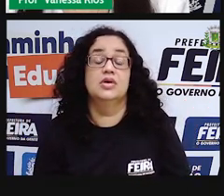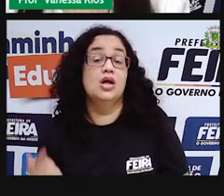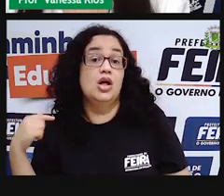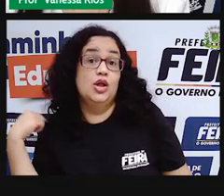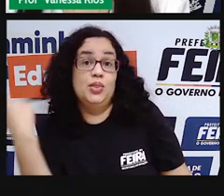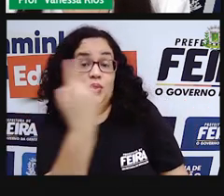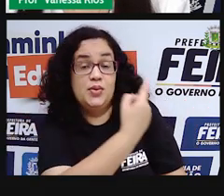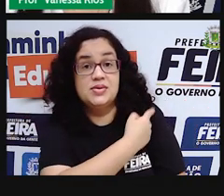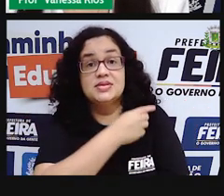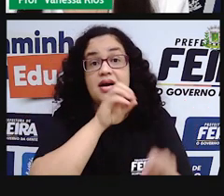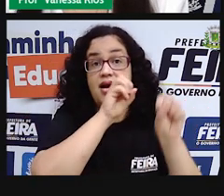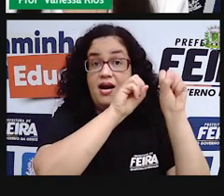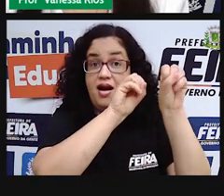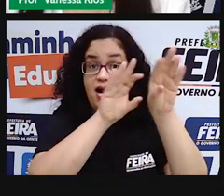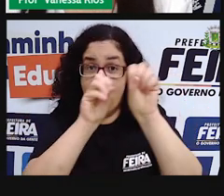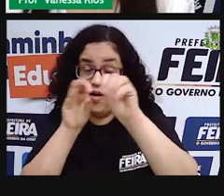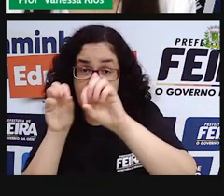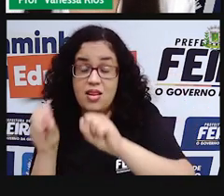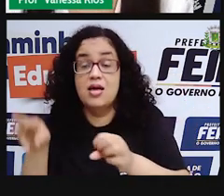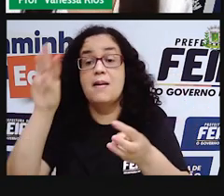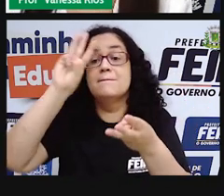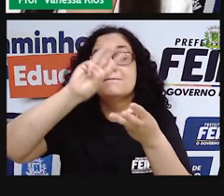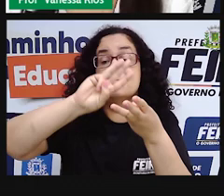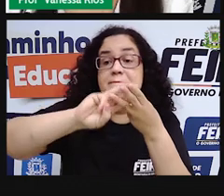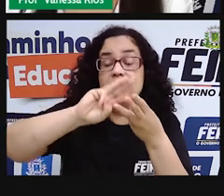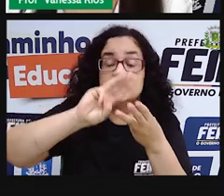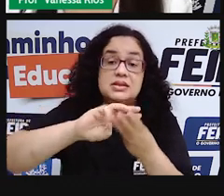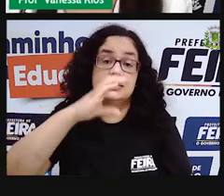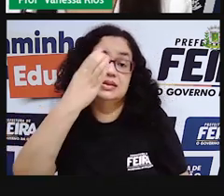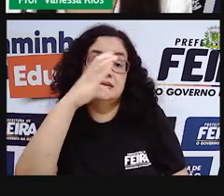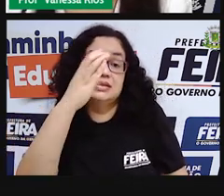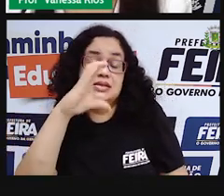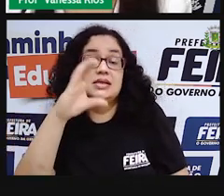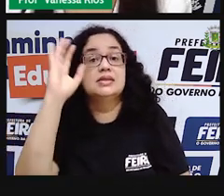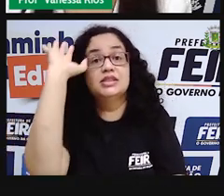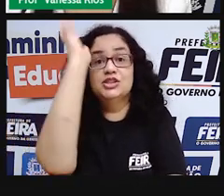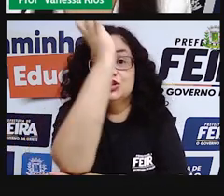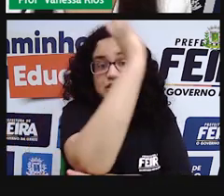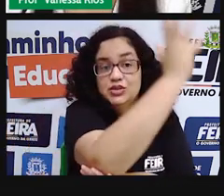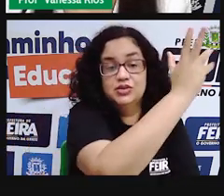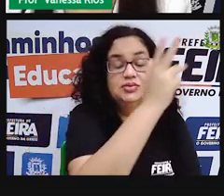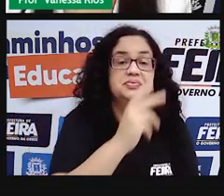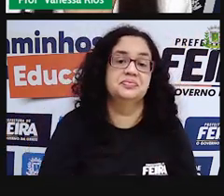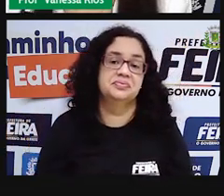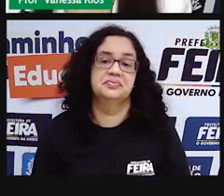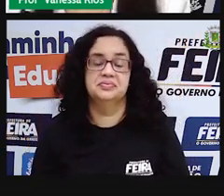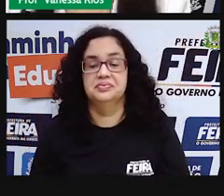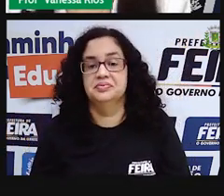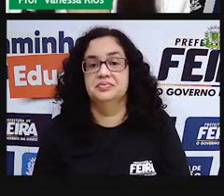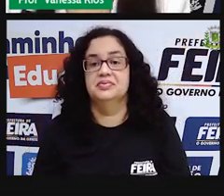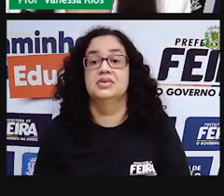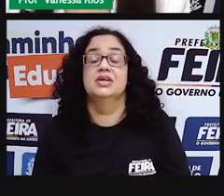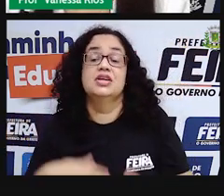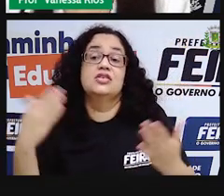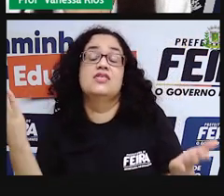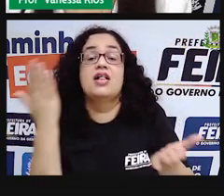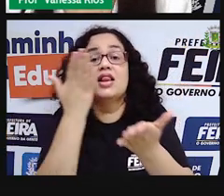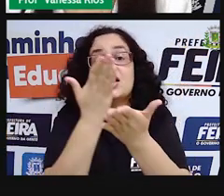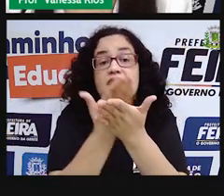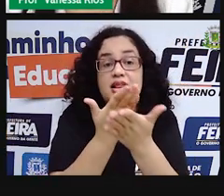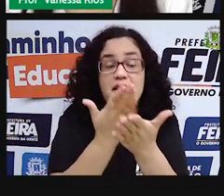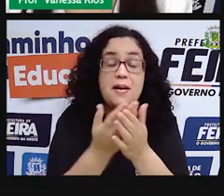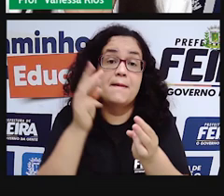nossa aula é de Matemática e Ciências Naturais. E nesta aula aí de